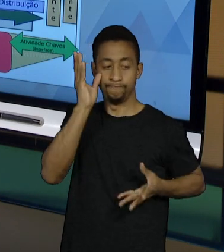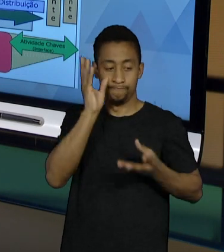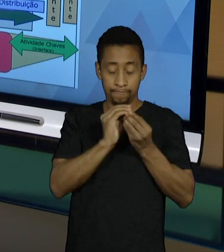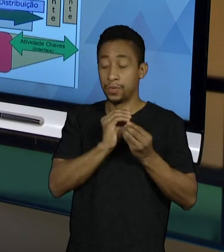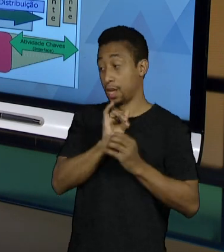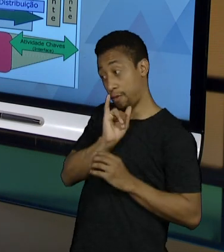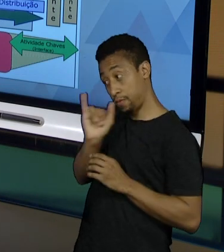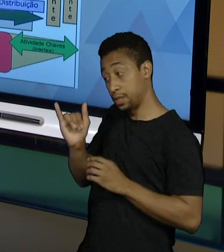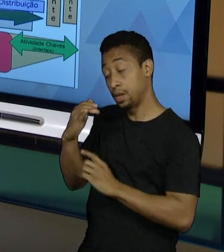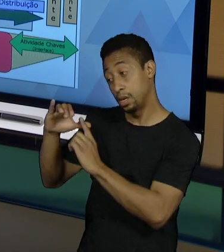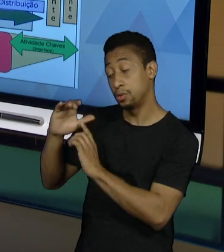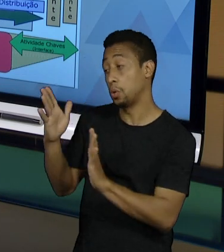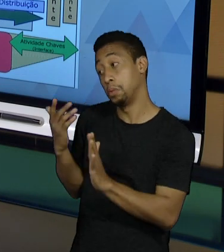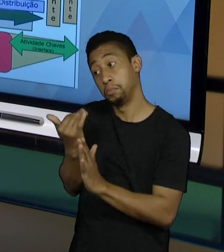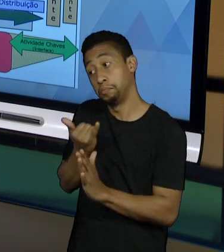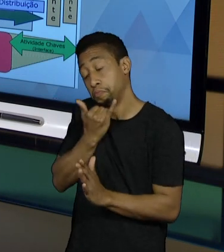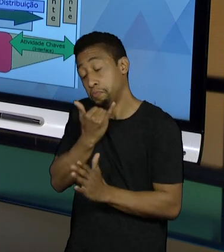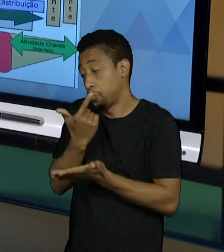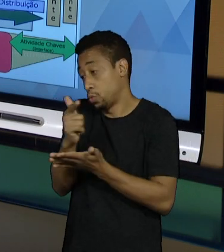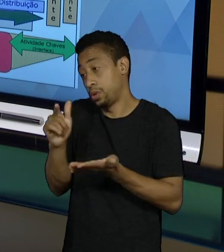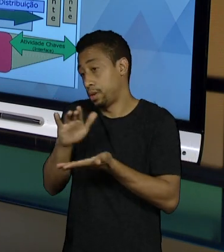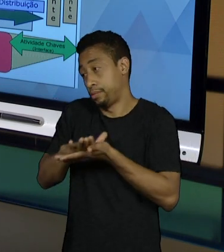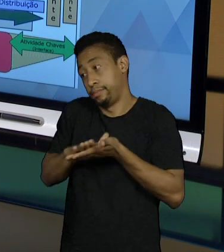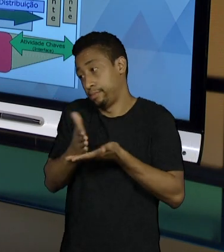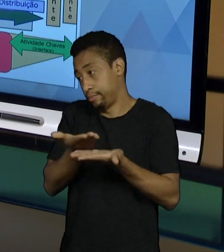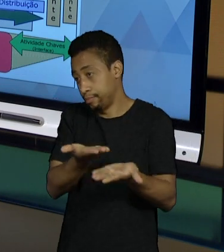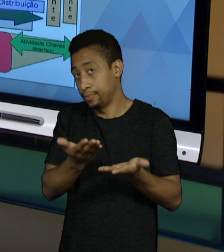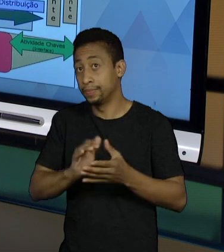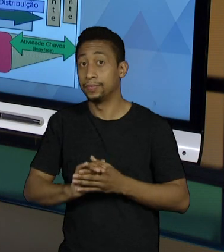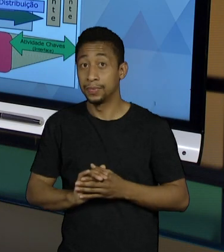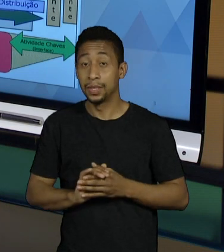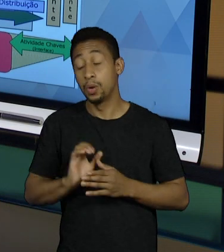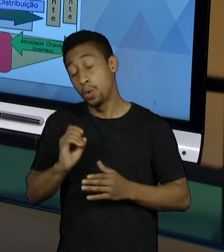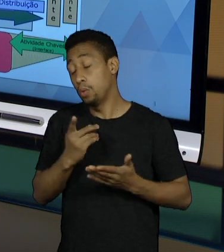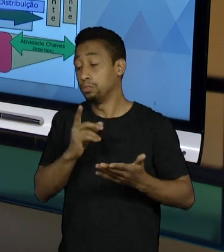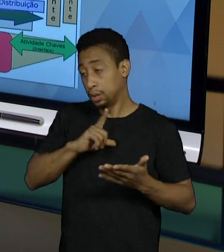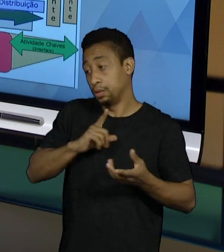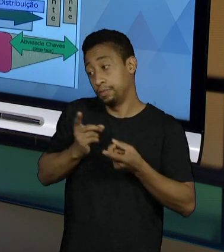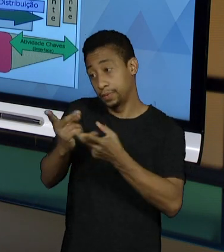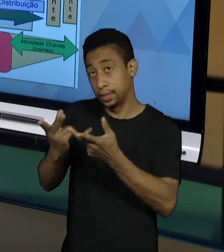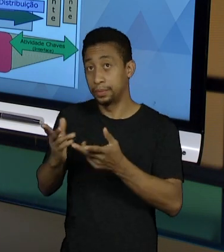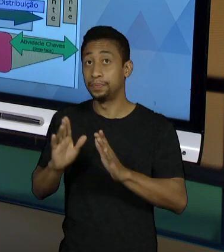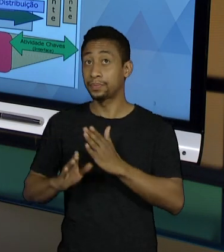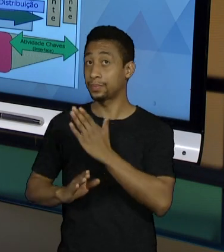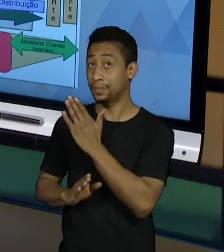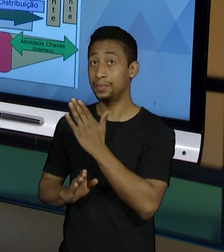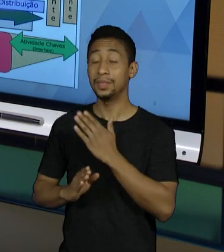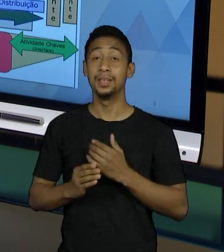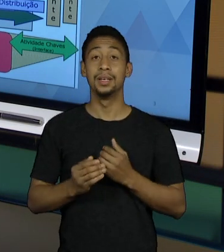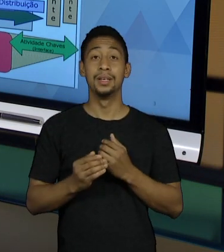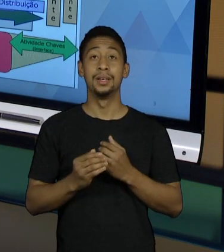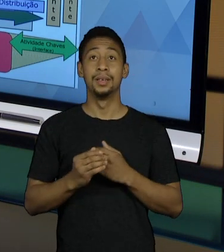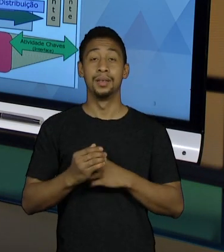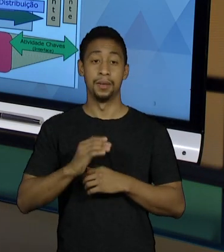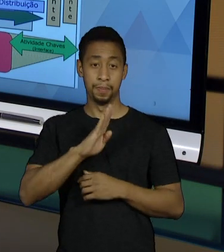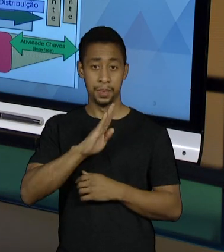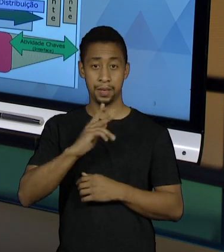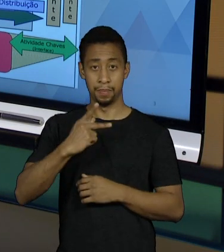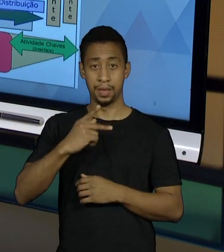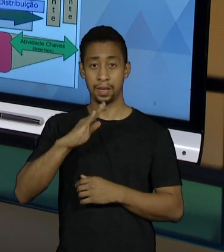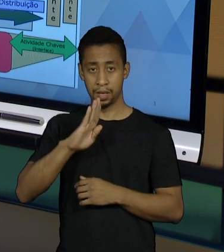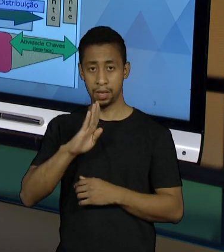Então o BPM aqui, que é processo de negócio em inglês, ele simplifica